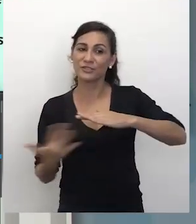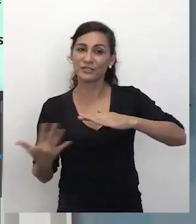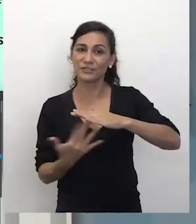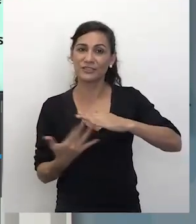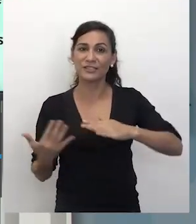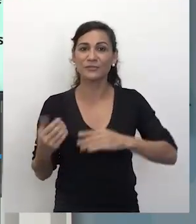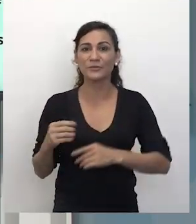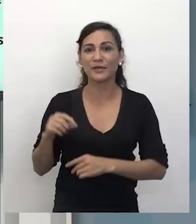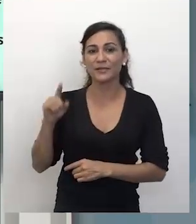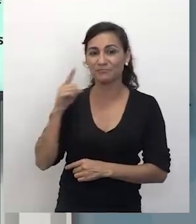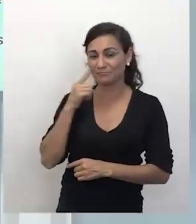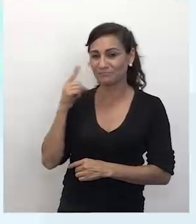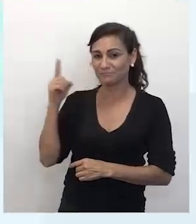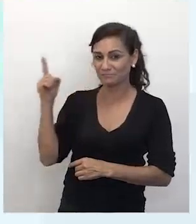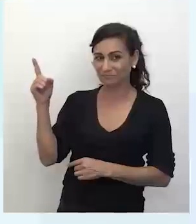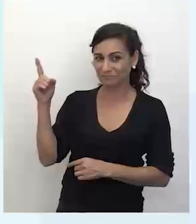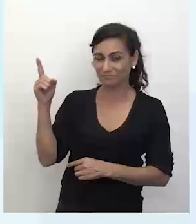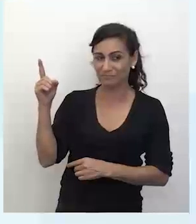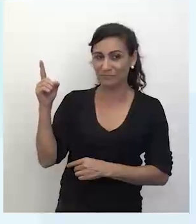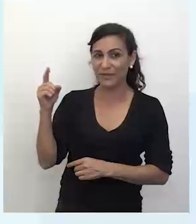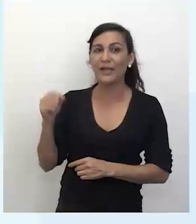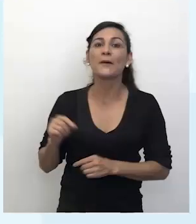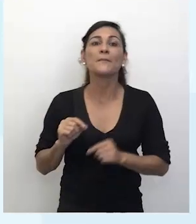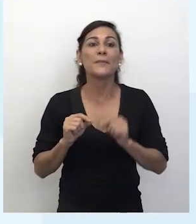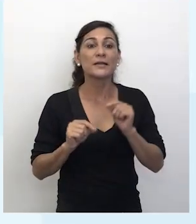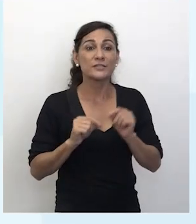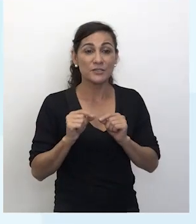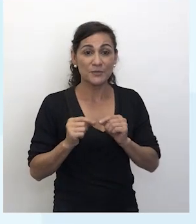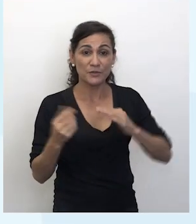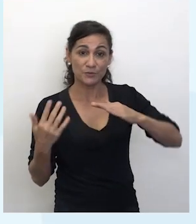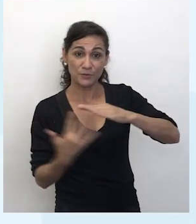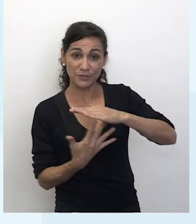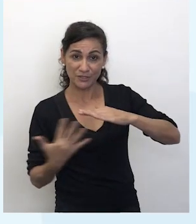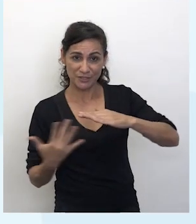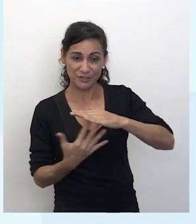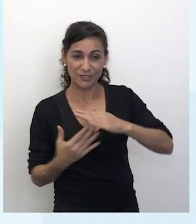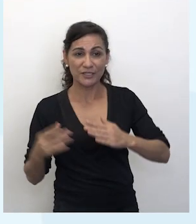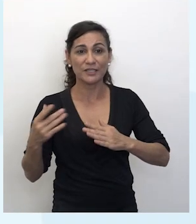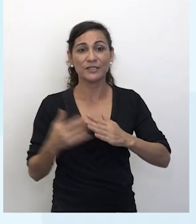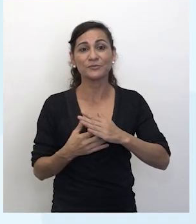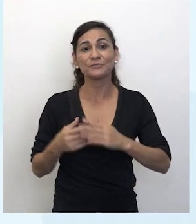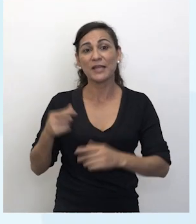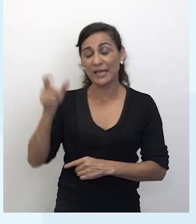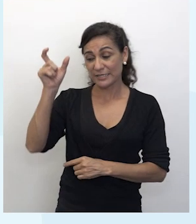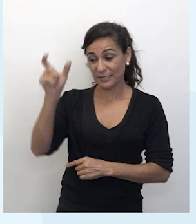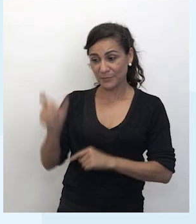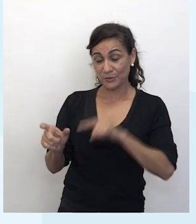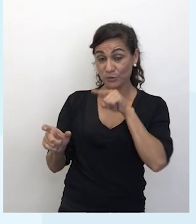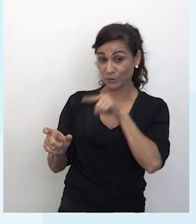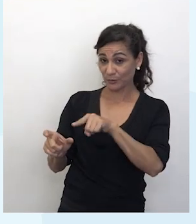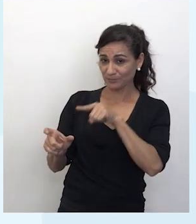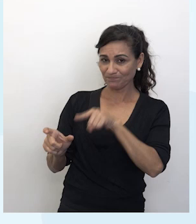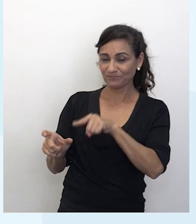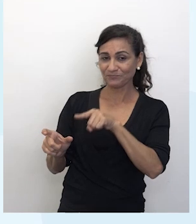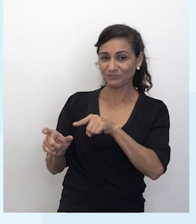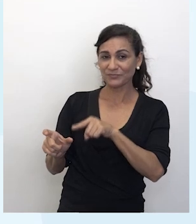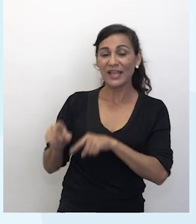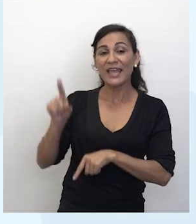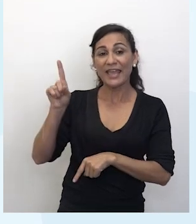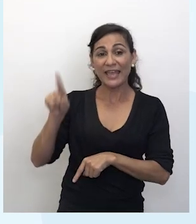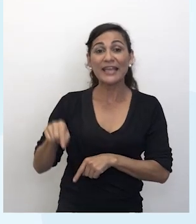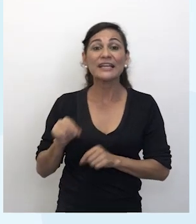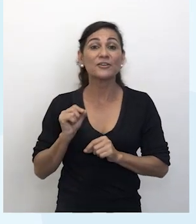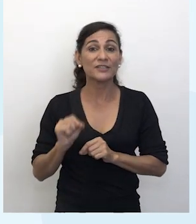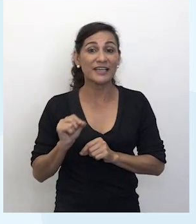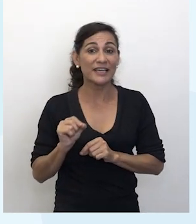Zimmel? Vamos ver. Então, gente, para o Zimmel, o estrangeiro, esse indivíduo, né? Ele é